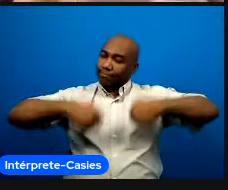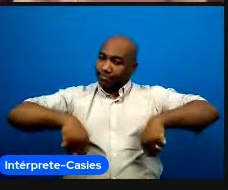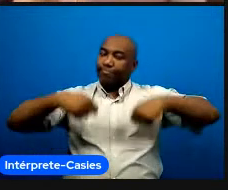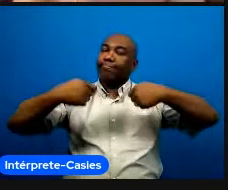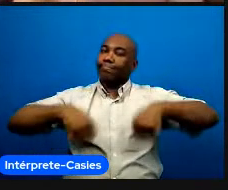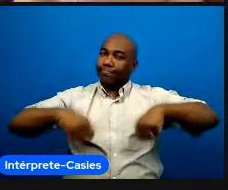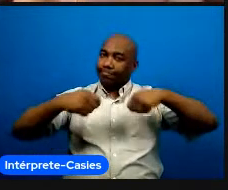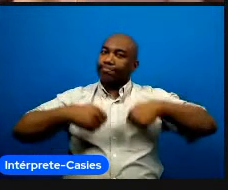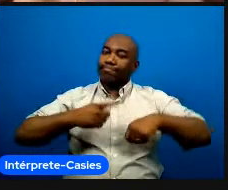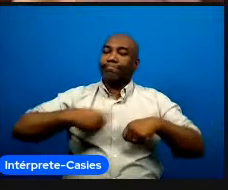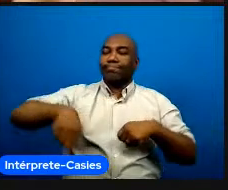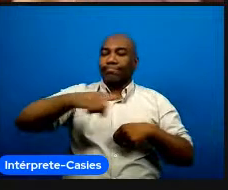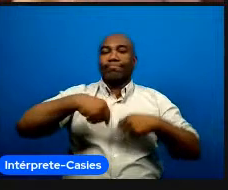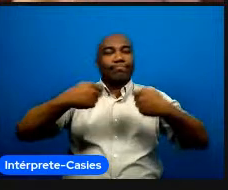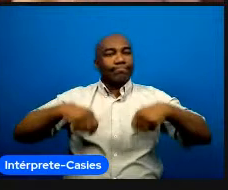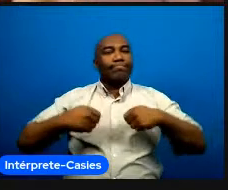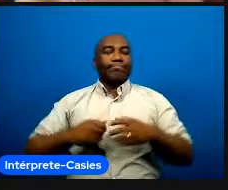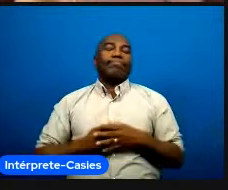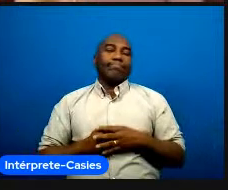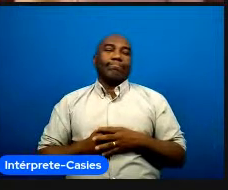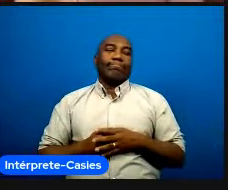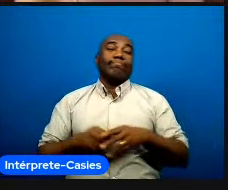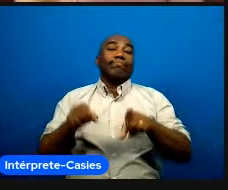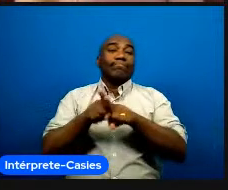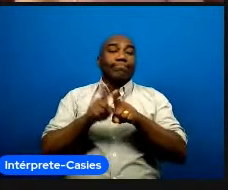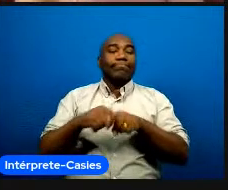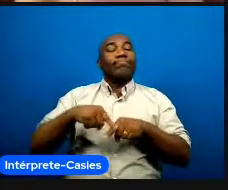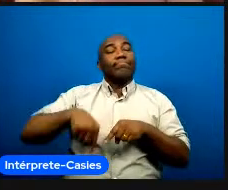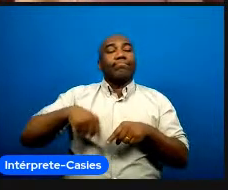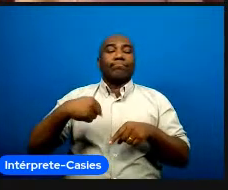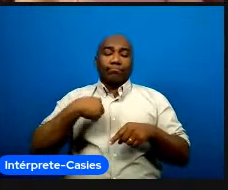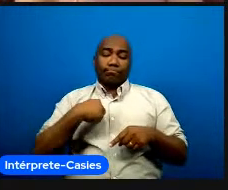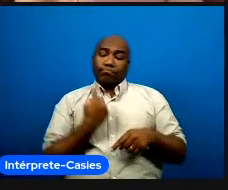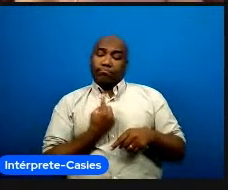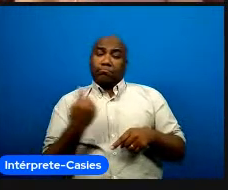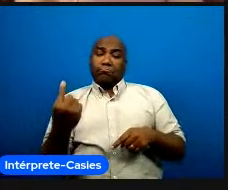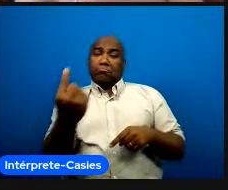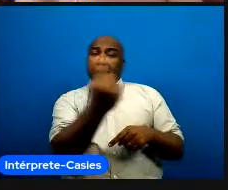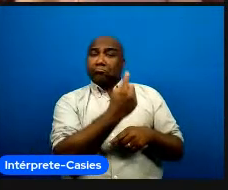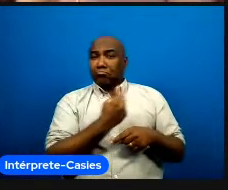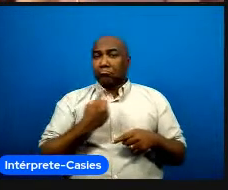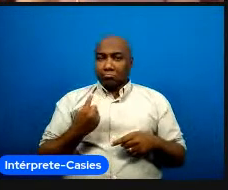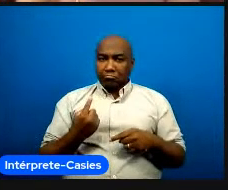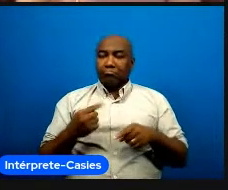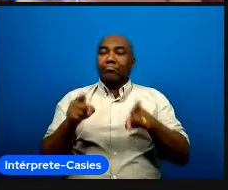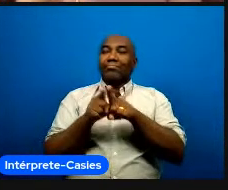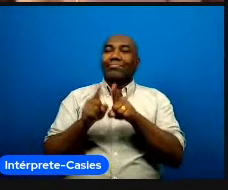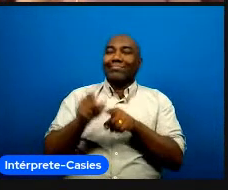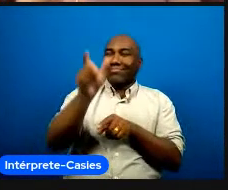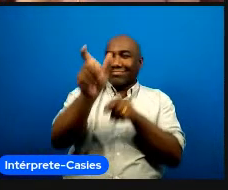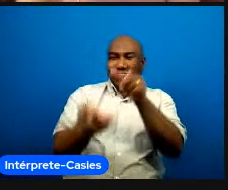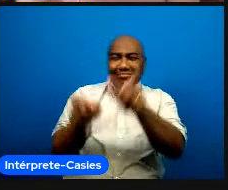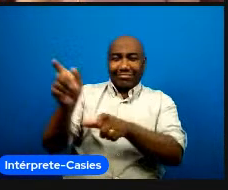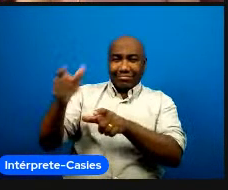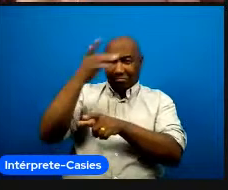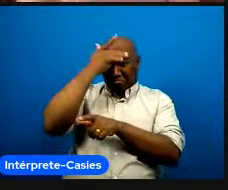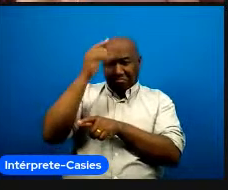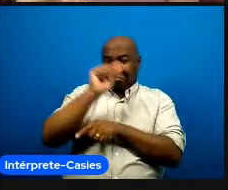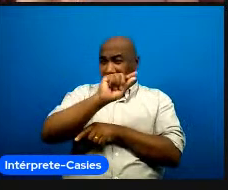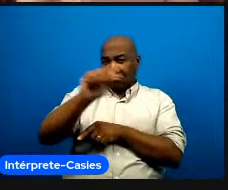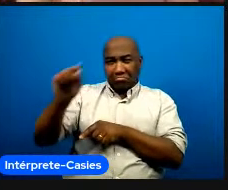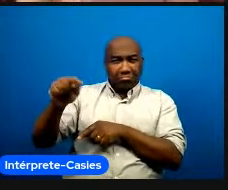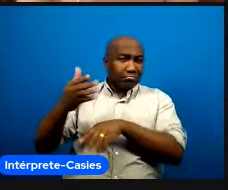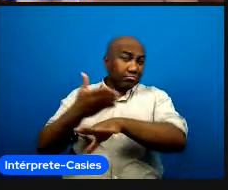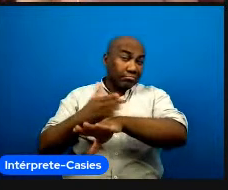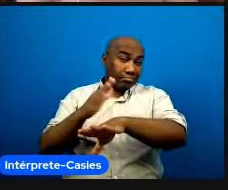constante de desenvolvimento né isso é um processo individual que vai depender muito a gente tá aqui eu não sei quantas pessoas estão